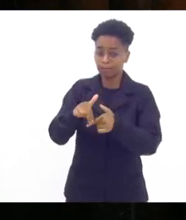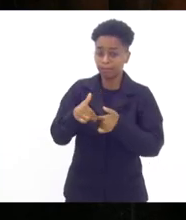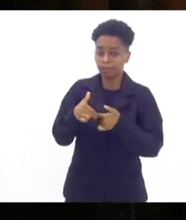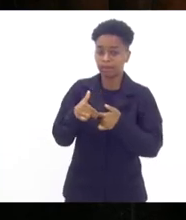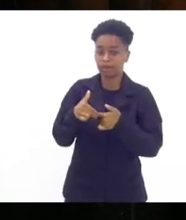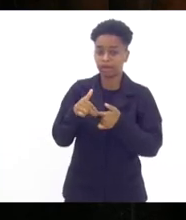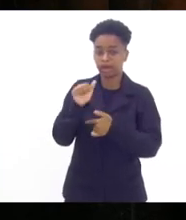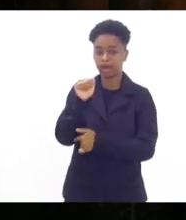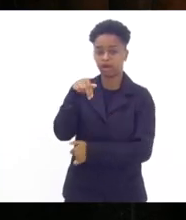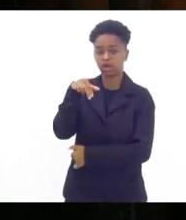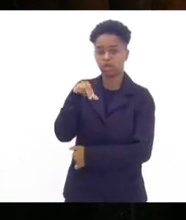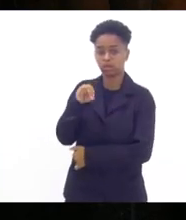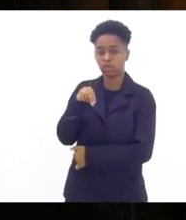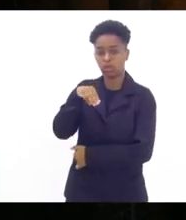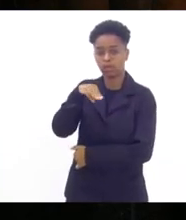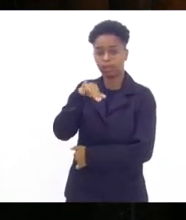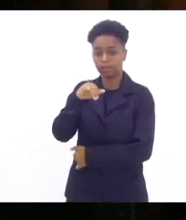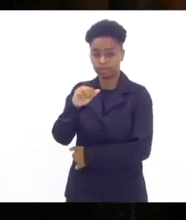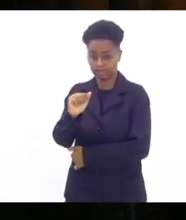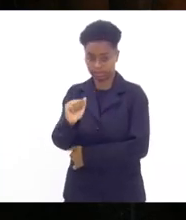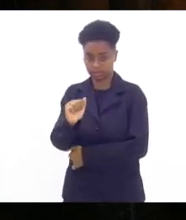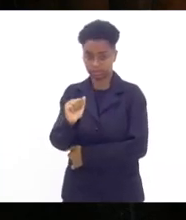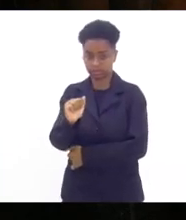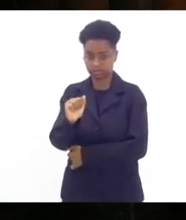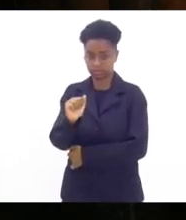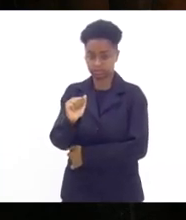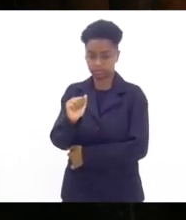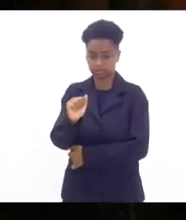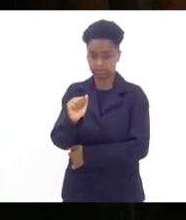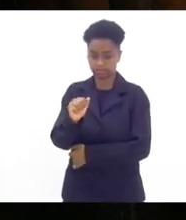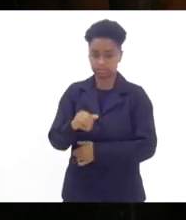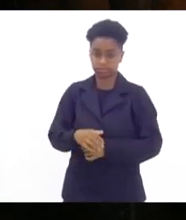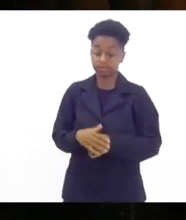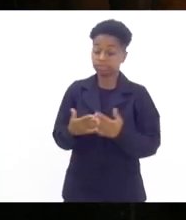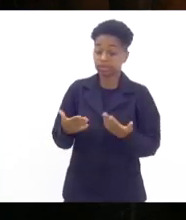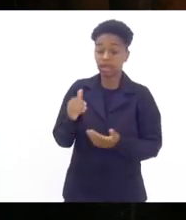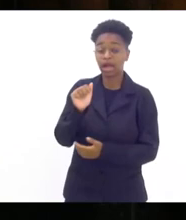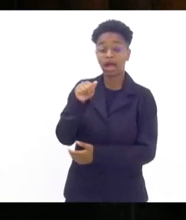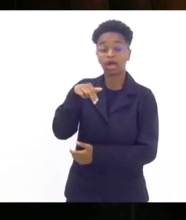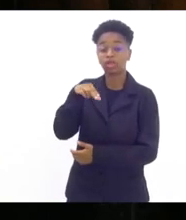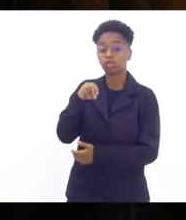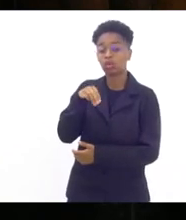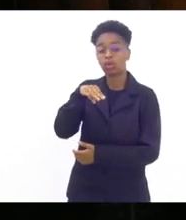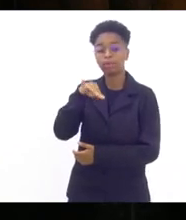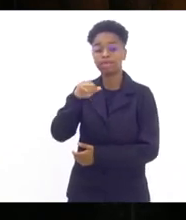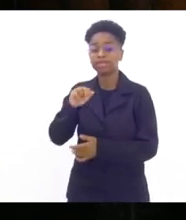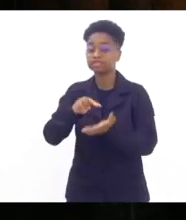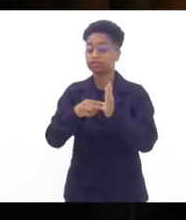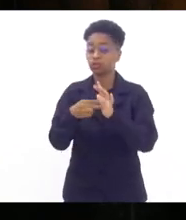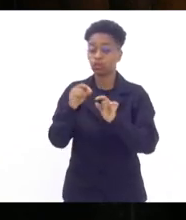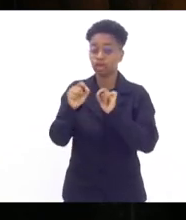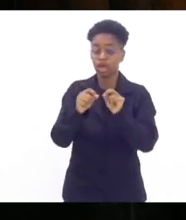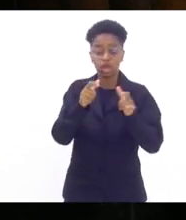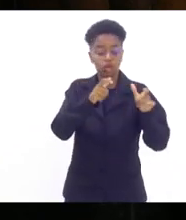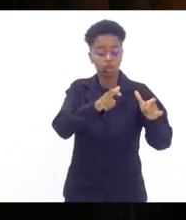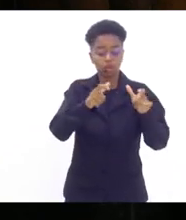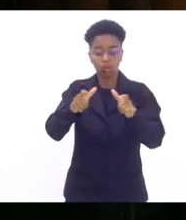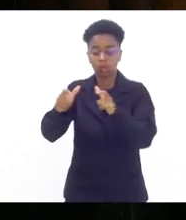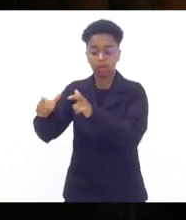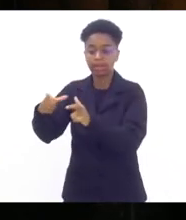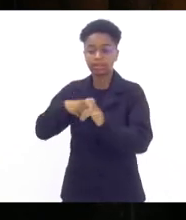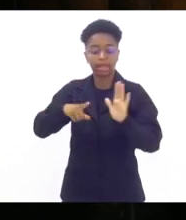anomia fenômeno da anomia é cada local ter suas leis próprias